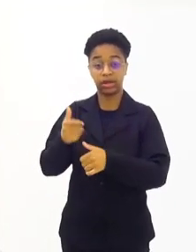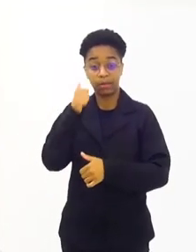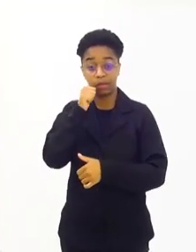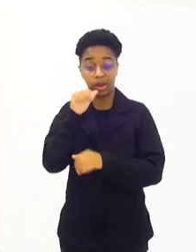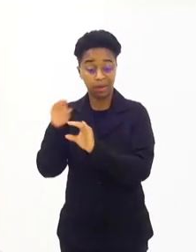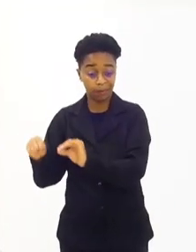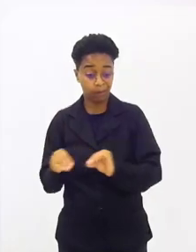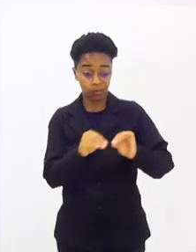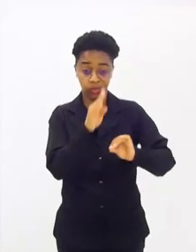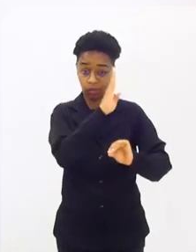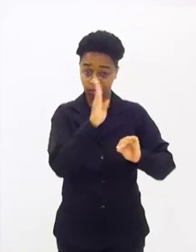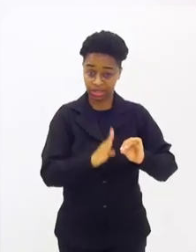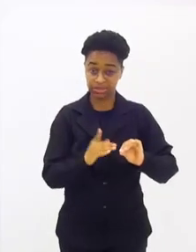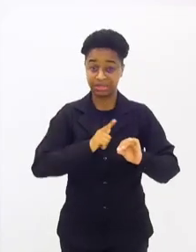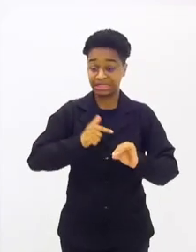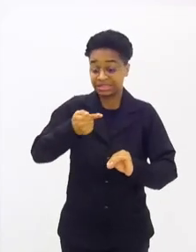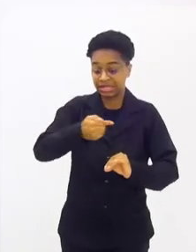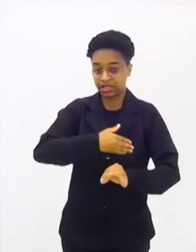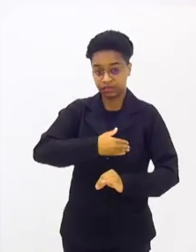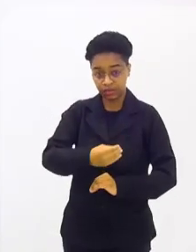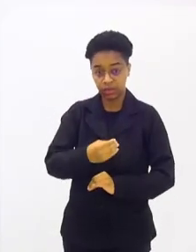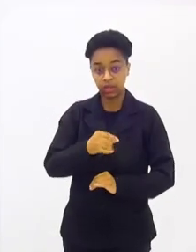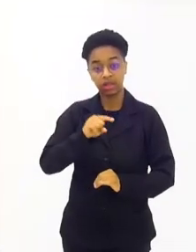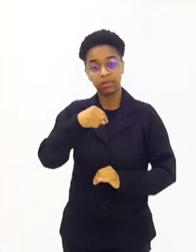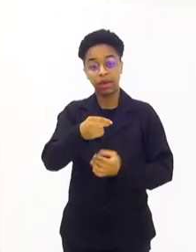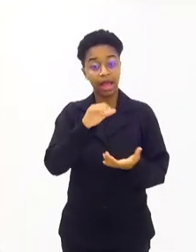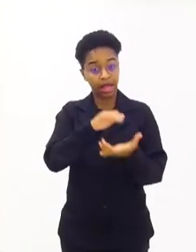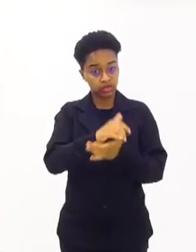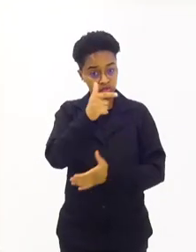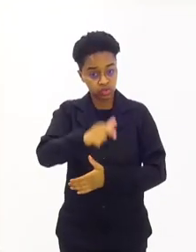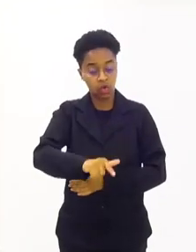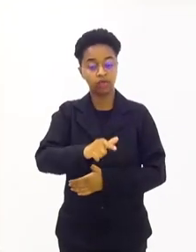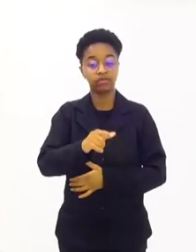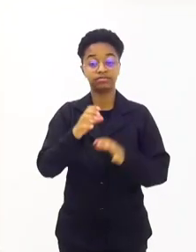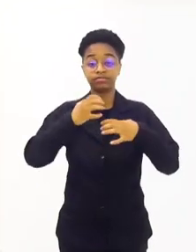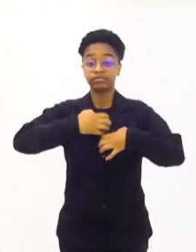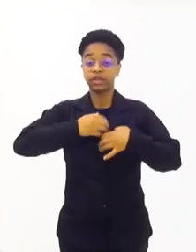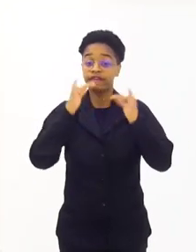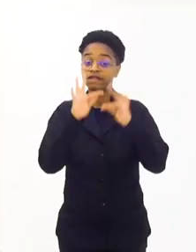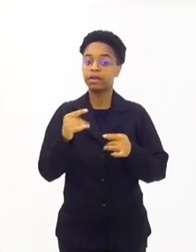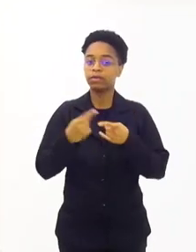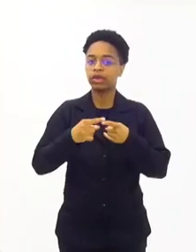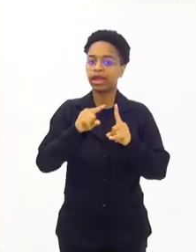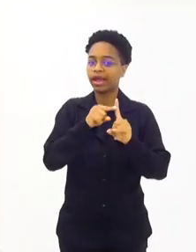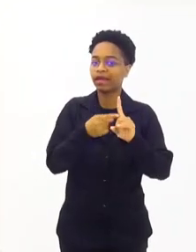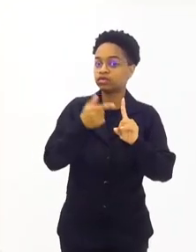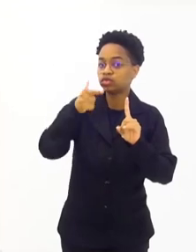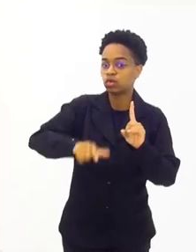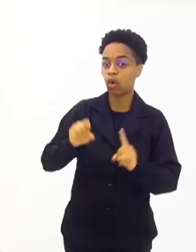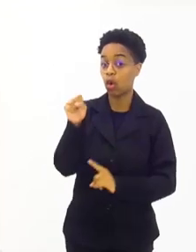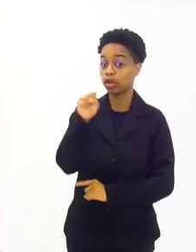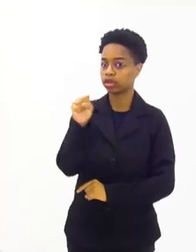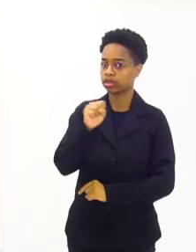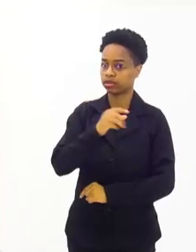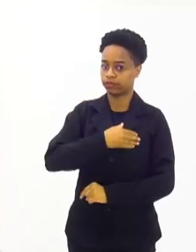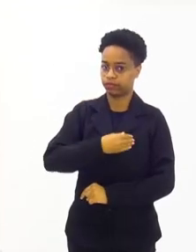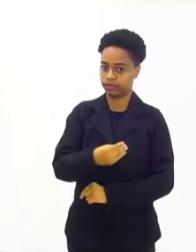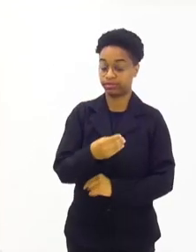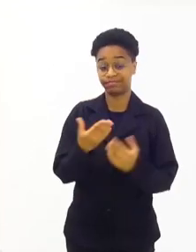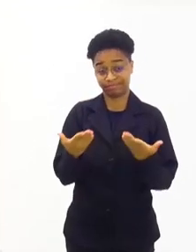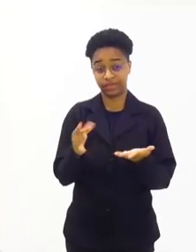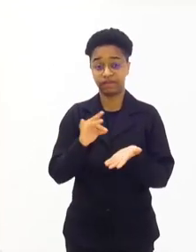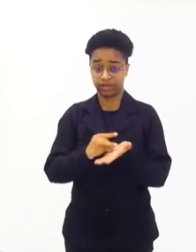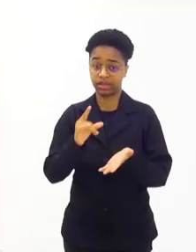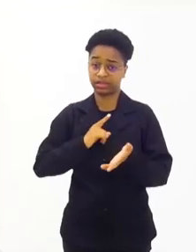veio com essas crianças e aqui teve um outro companheiro e ela estava feliz porque ela estava grávida do oitavo filho. Então, a gente